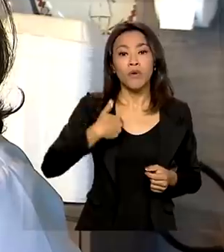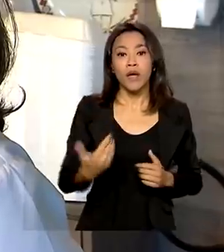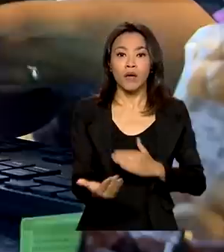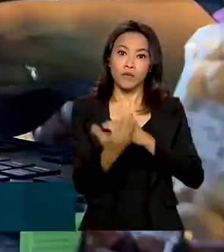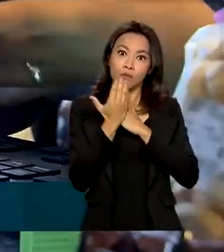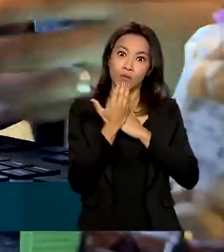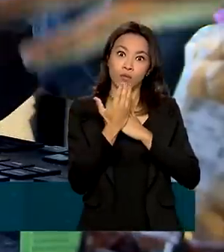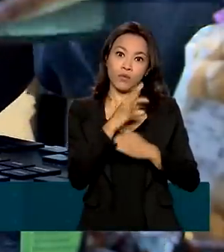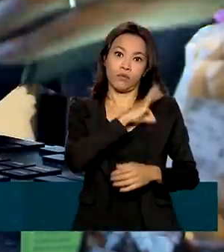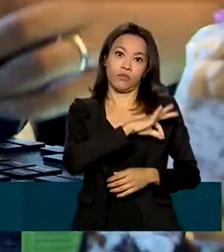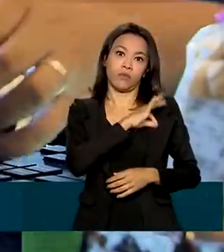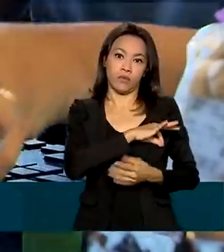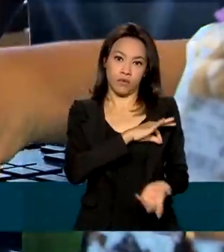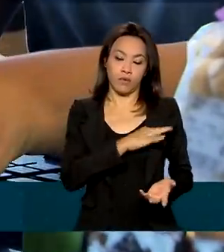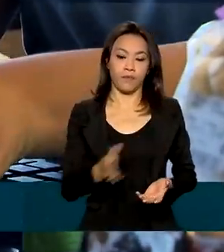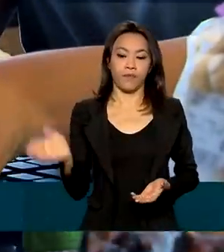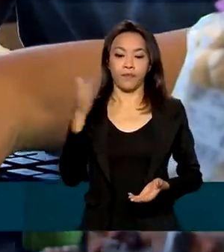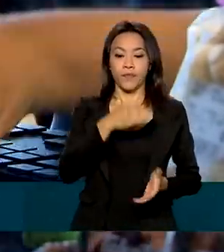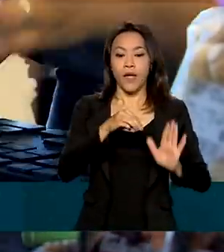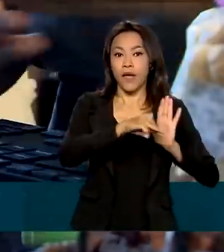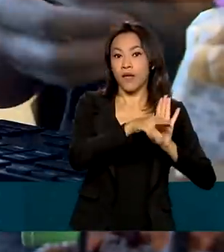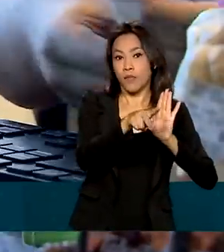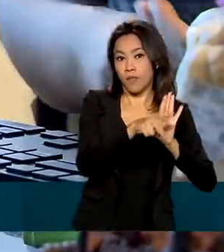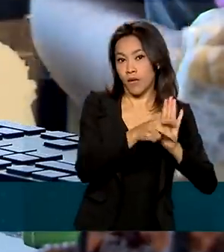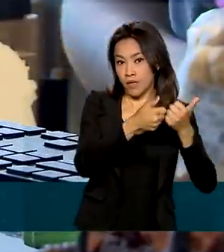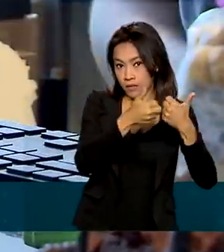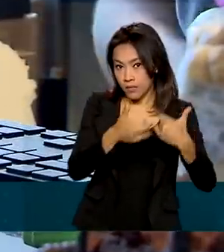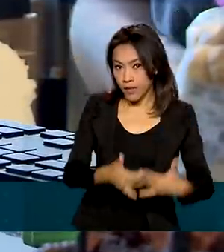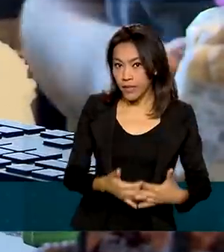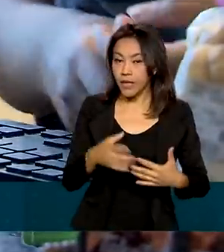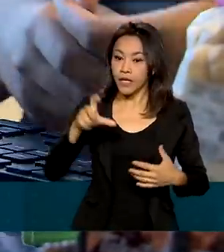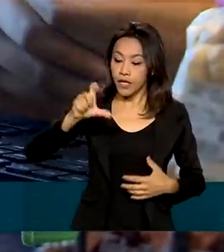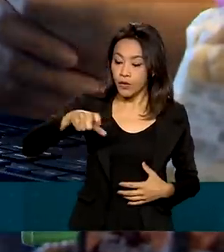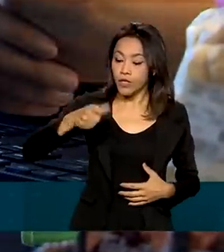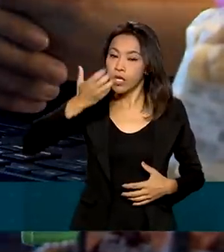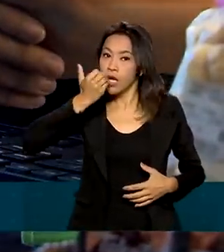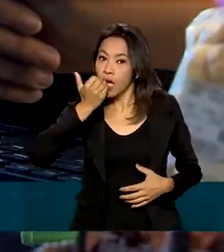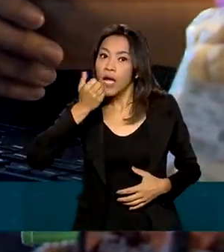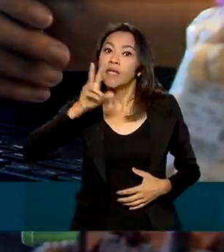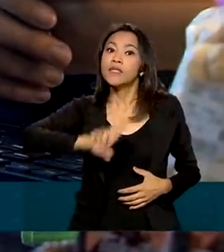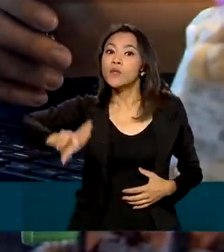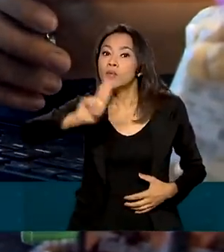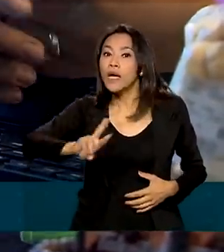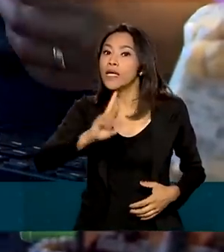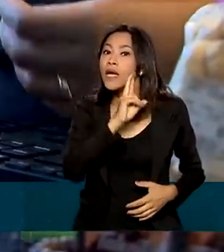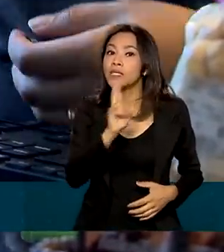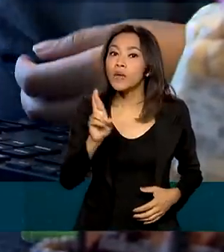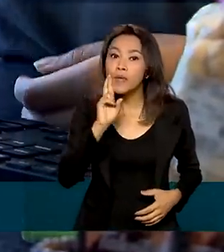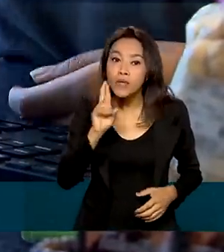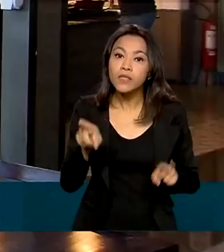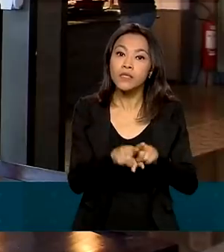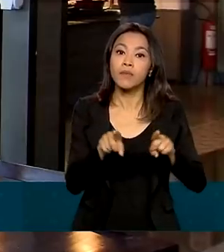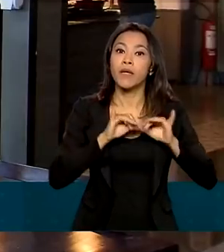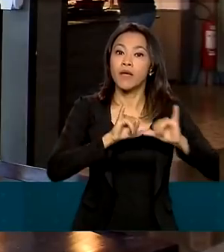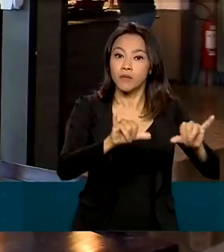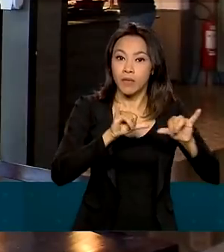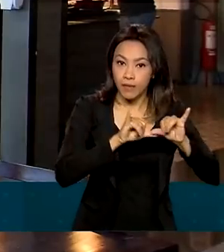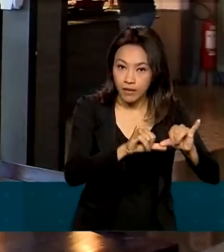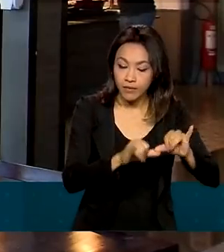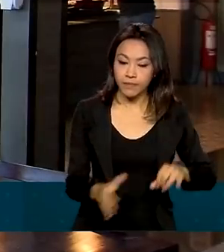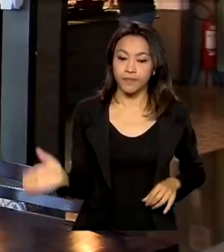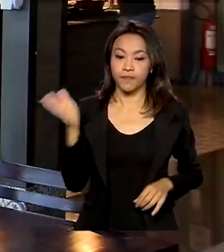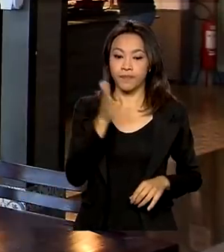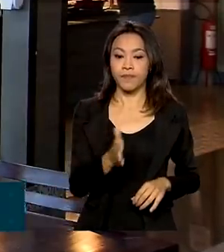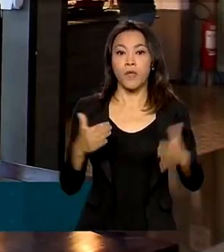orçamento. A MP determina ainda que o ticket seja usado exclusivamente em restaurantes e supermercados. De acordo com o